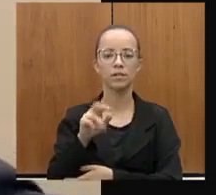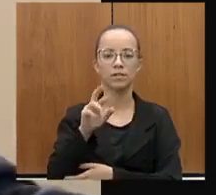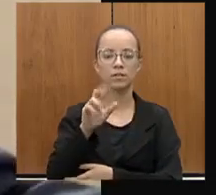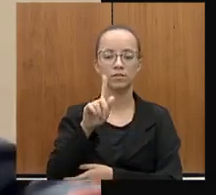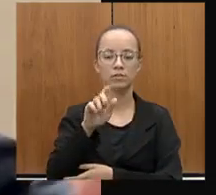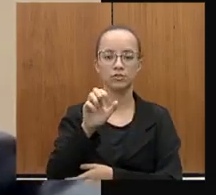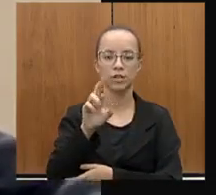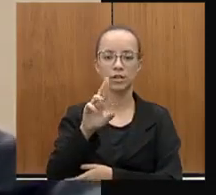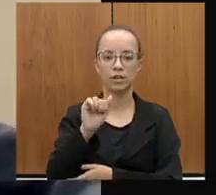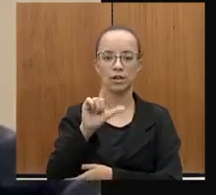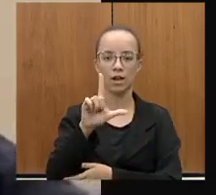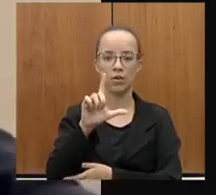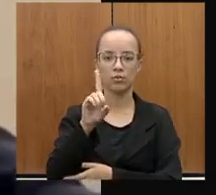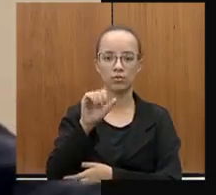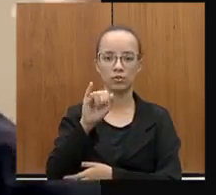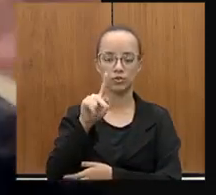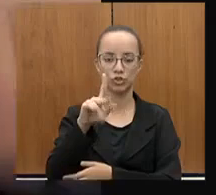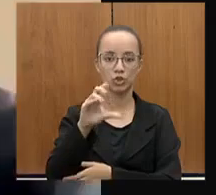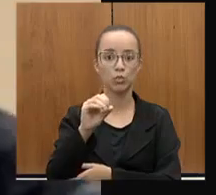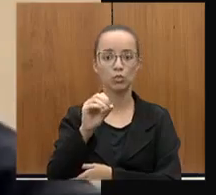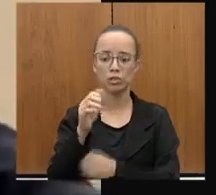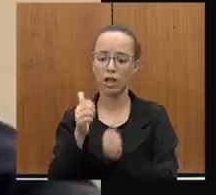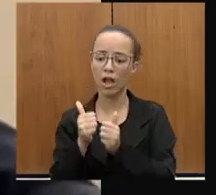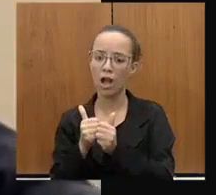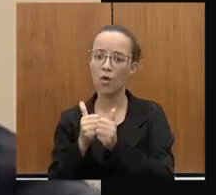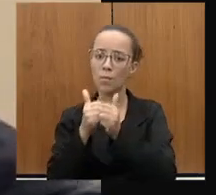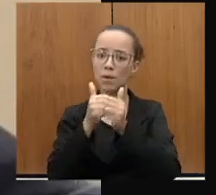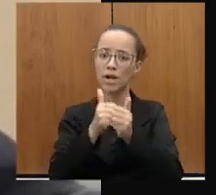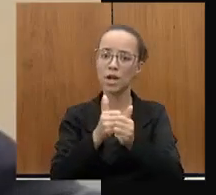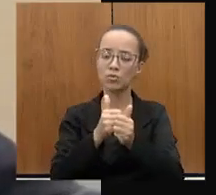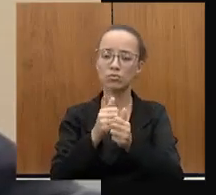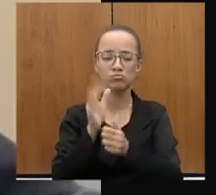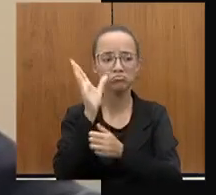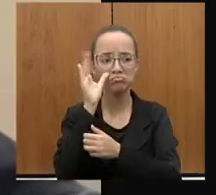que com a sua equipe está acompanhando essa transmissão.